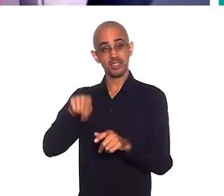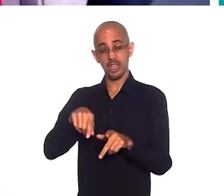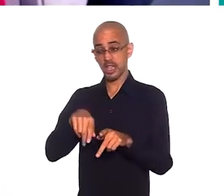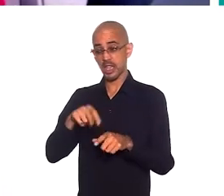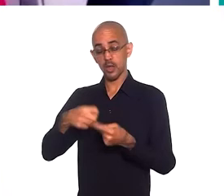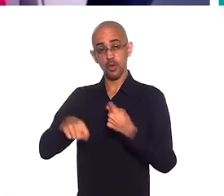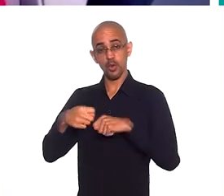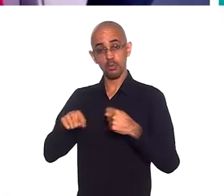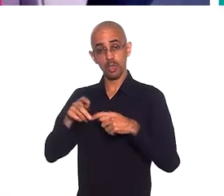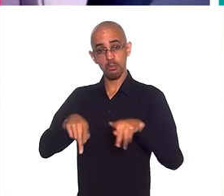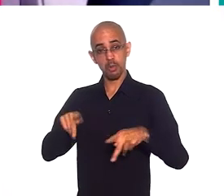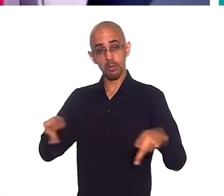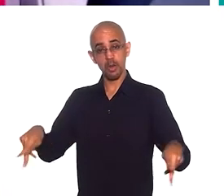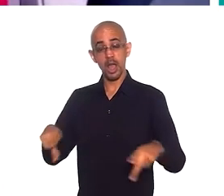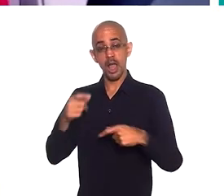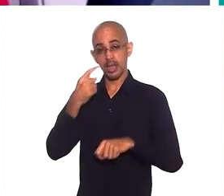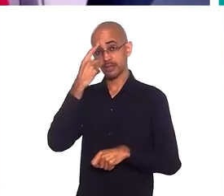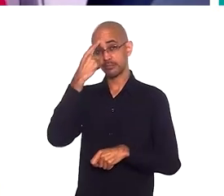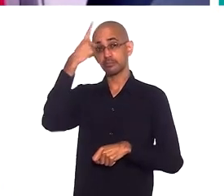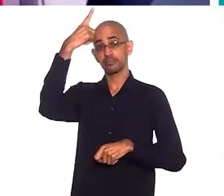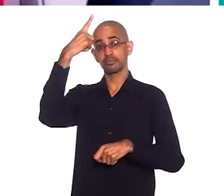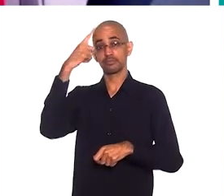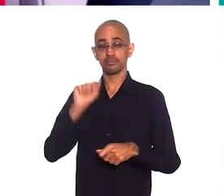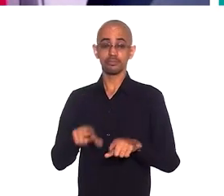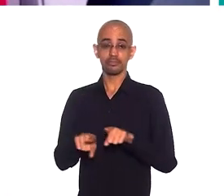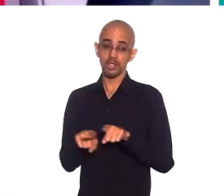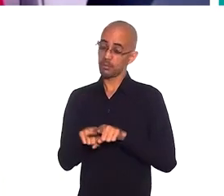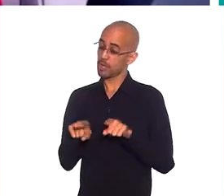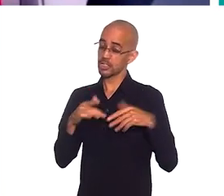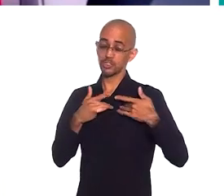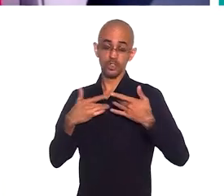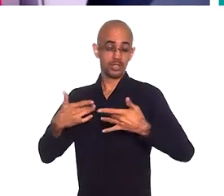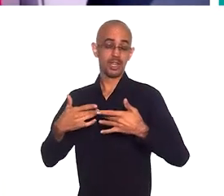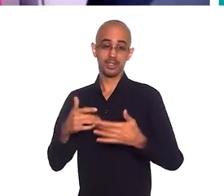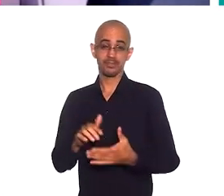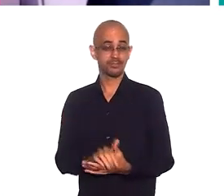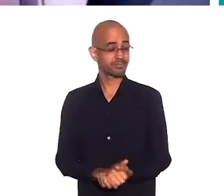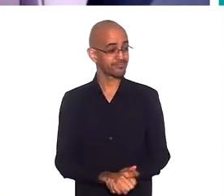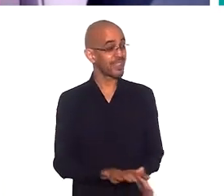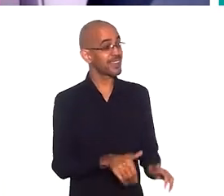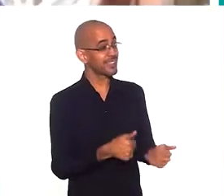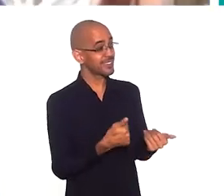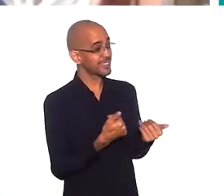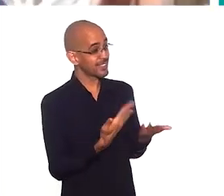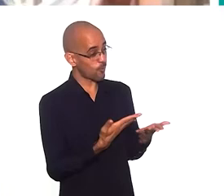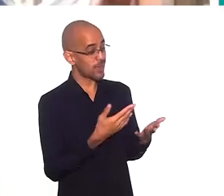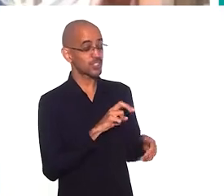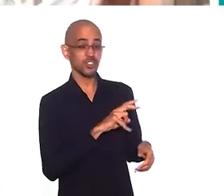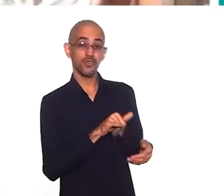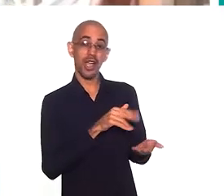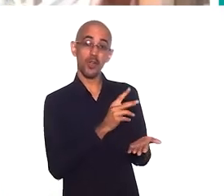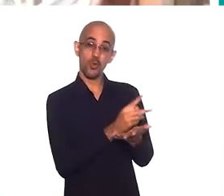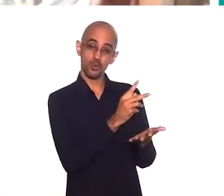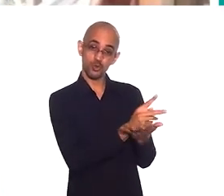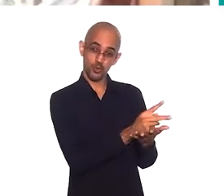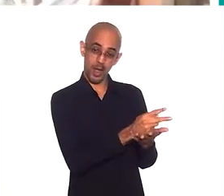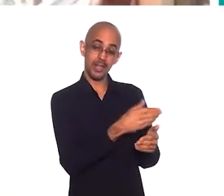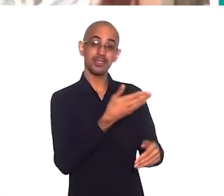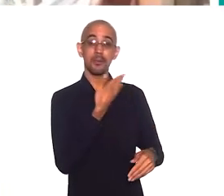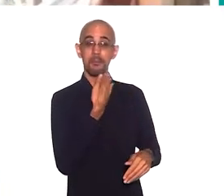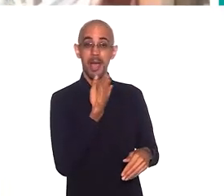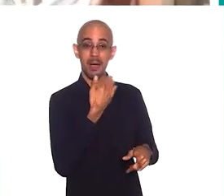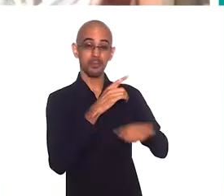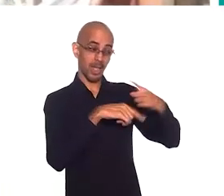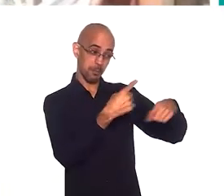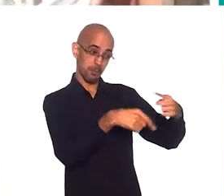Economia popular, economia criativa, economia solidária. Pois é. E a gente vai continuar esse